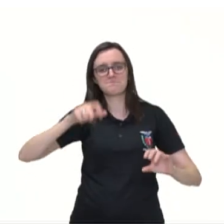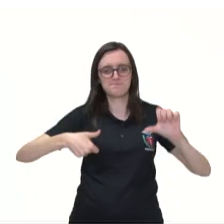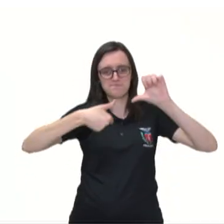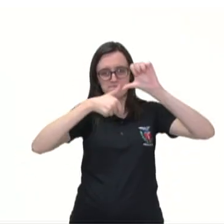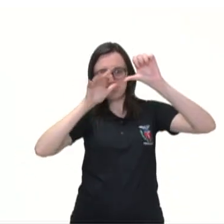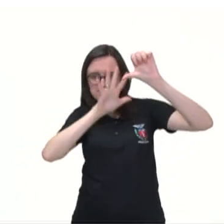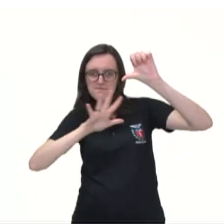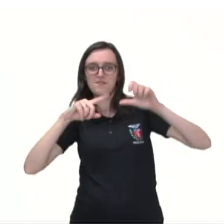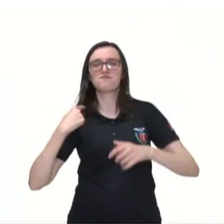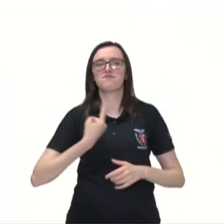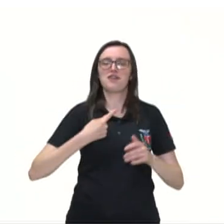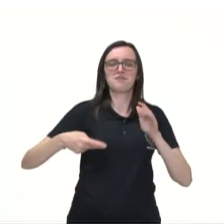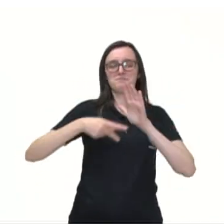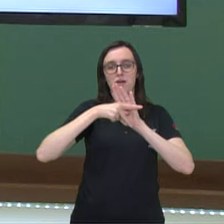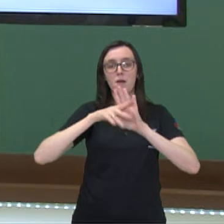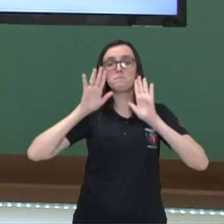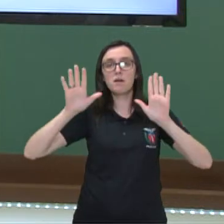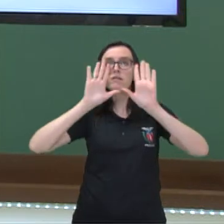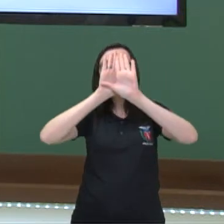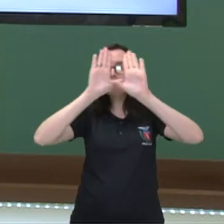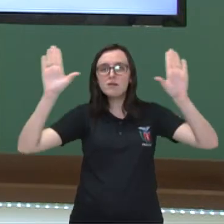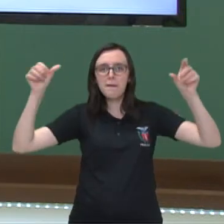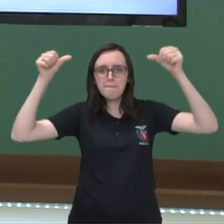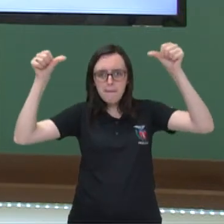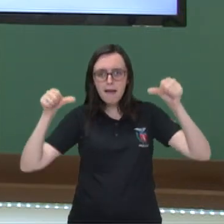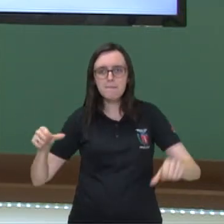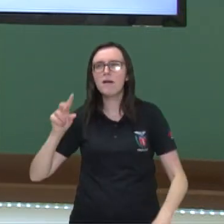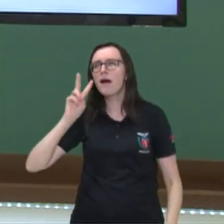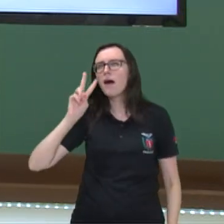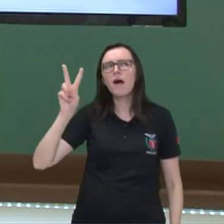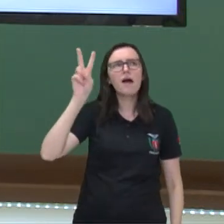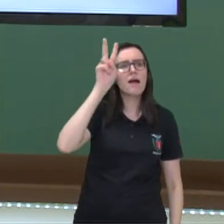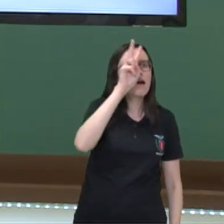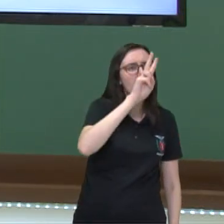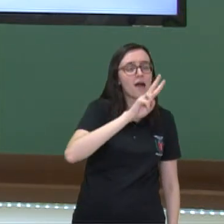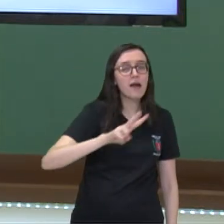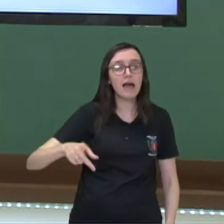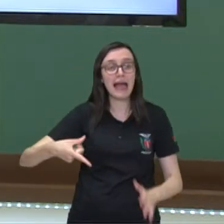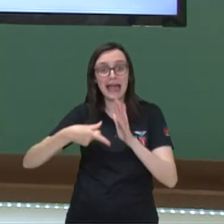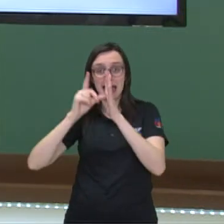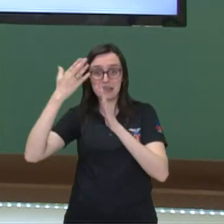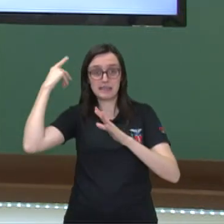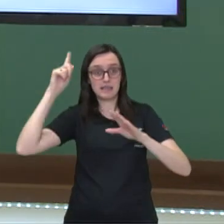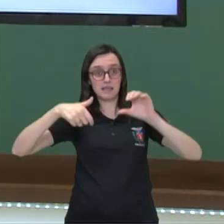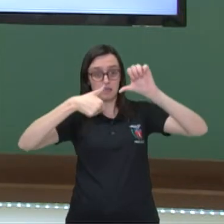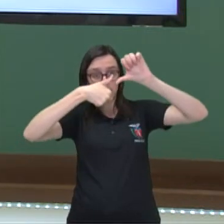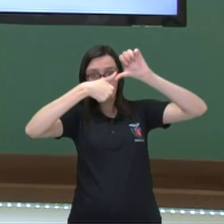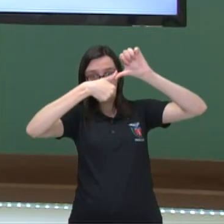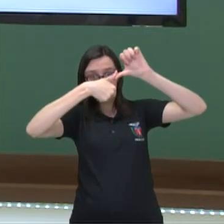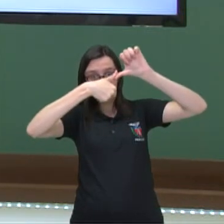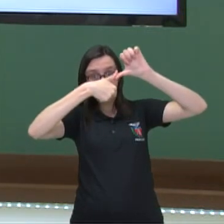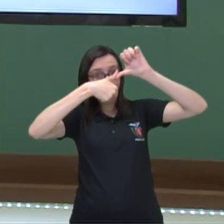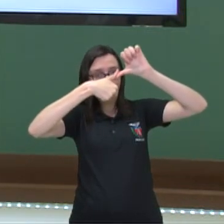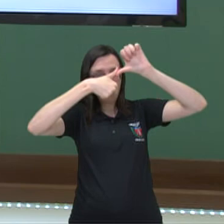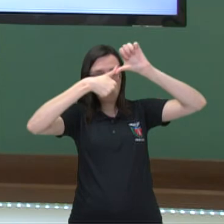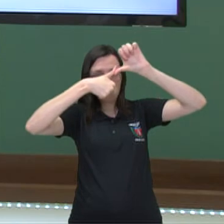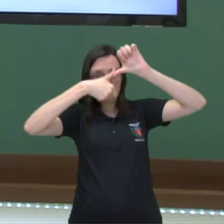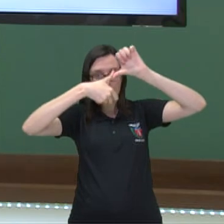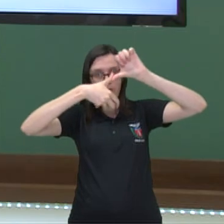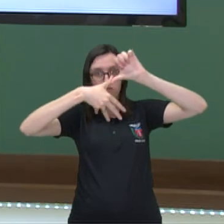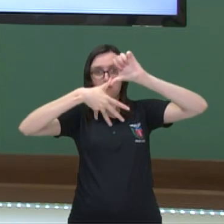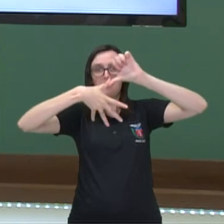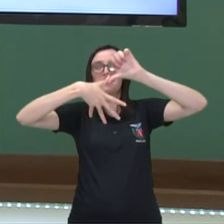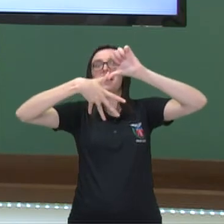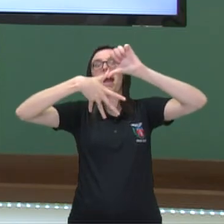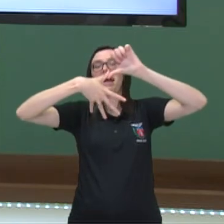pessoal. E no Mapa Mundi, antes era considerado aqui o nascimento do cacau, agora temos um